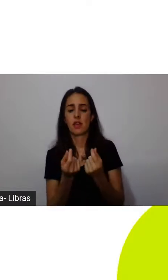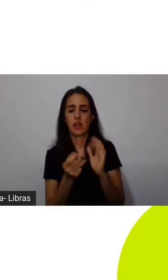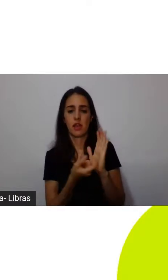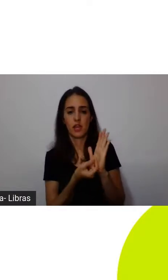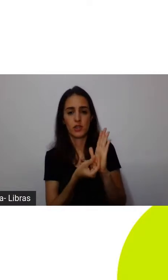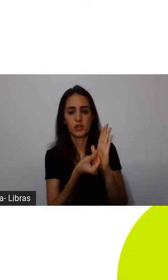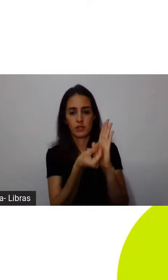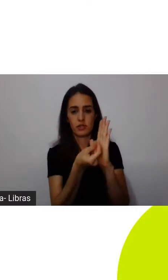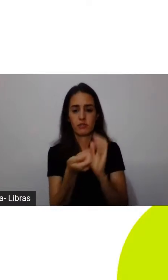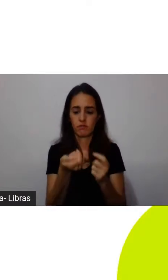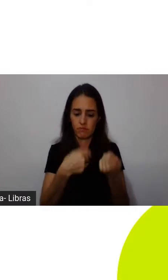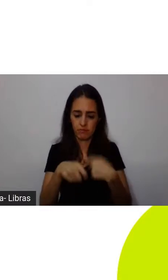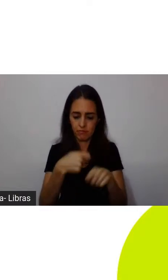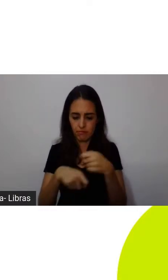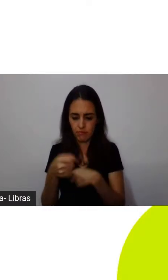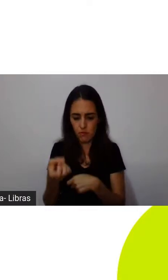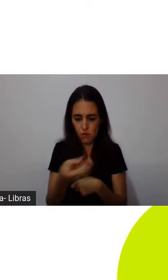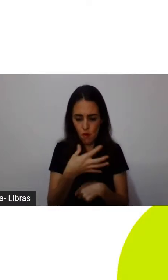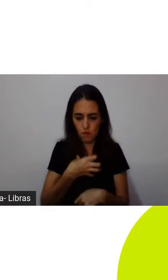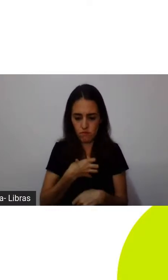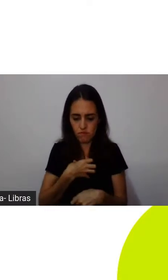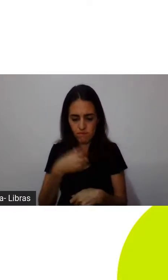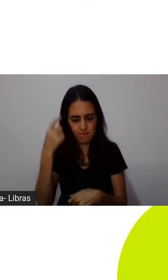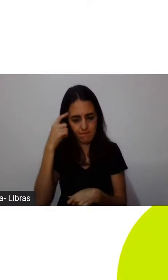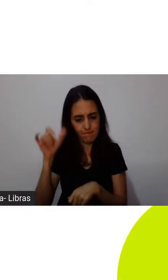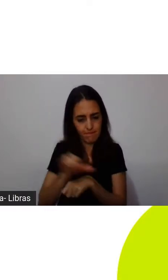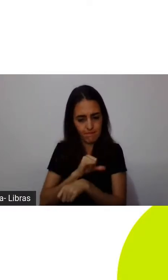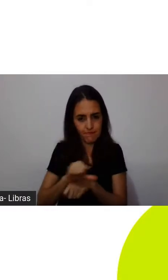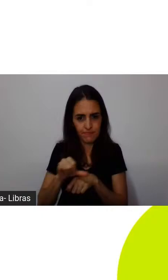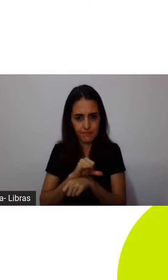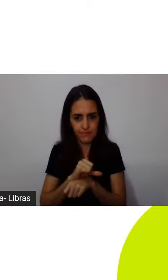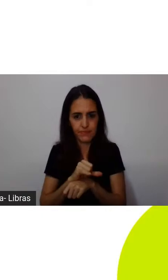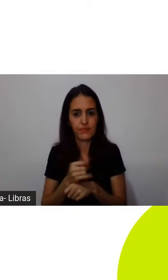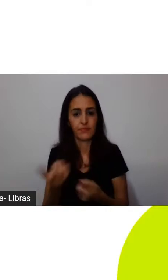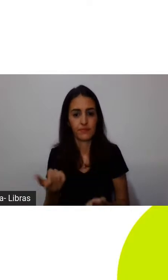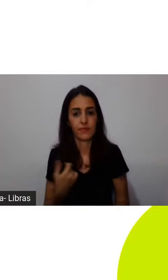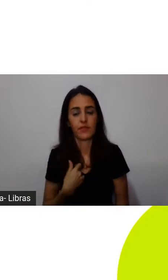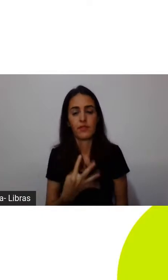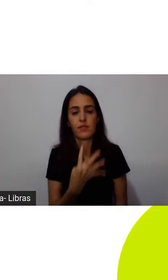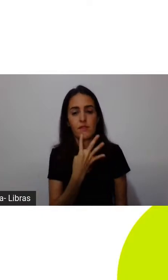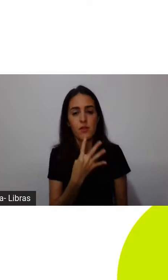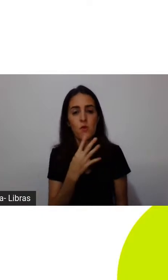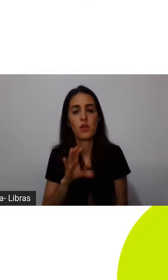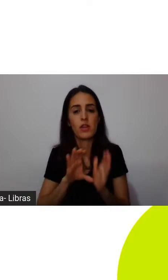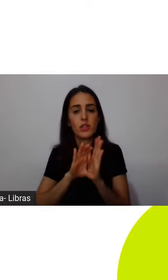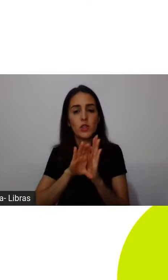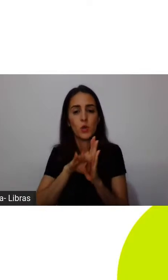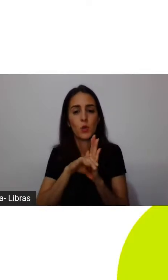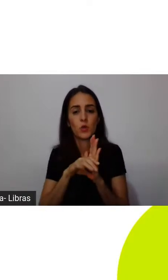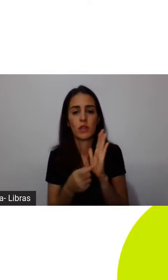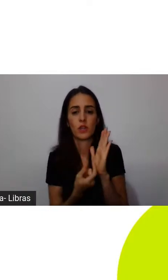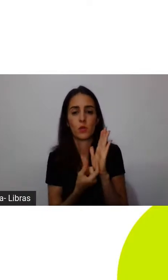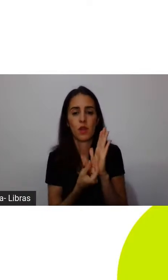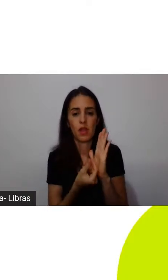Novas formas de pensar o nosso sistema econômico. Então, não sei se vocês já ouviram falar no conceito de economia Dunnett.